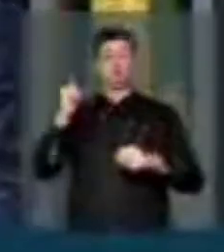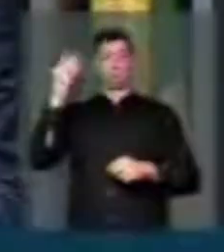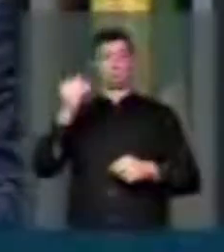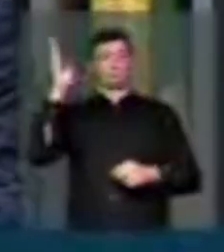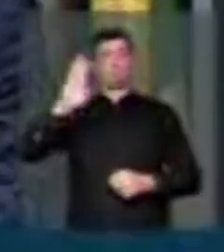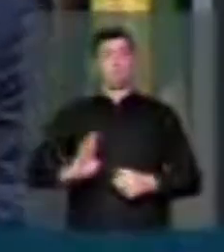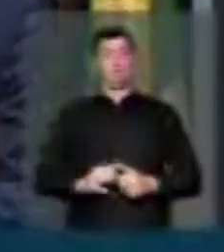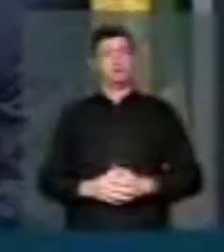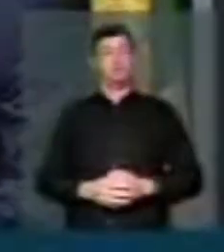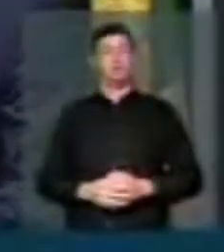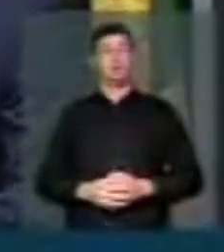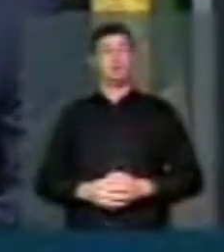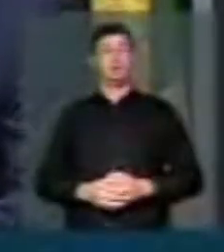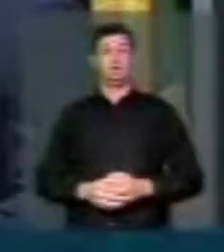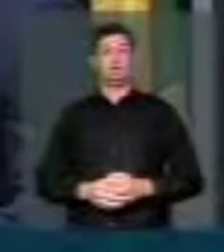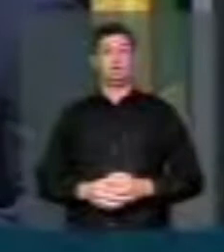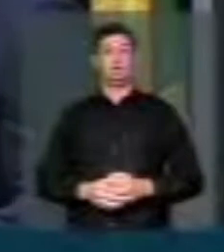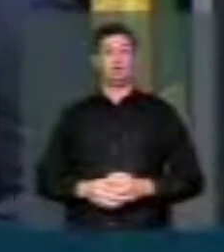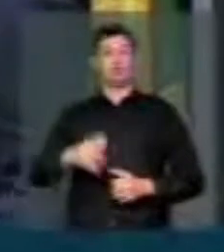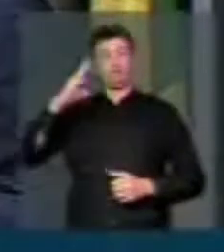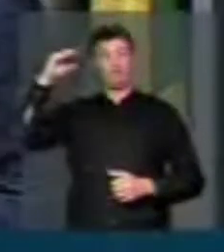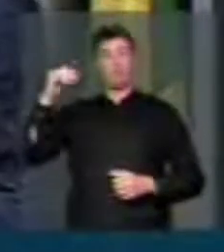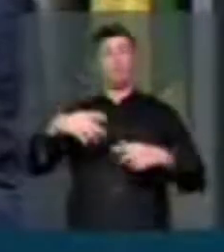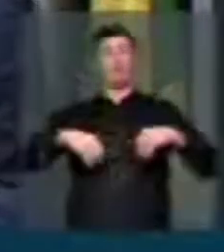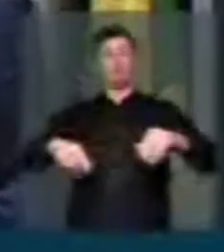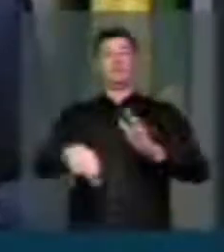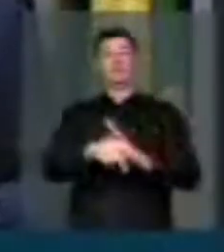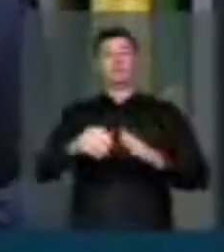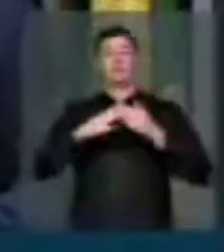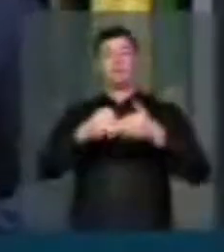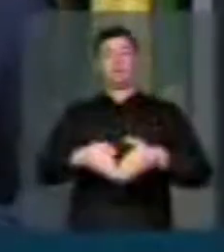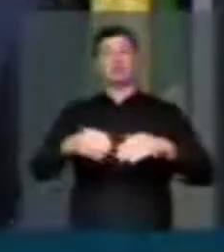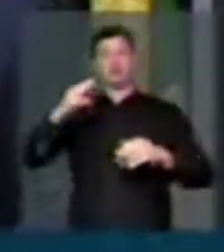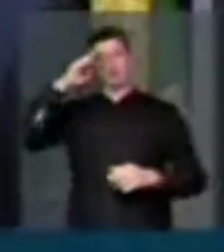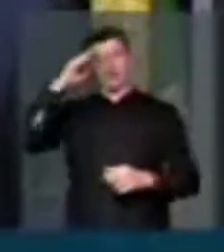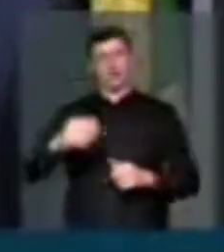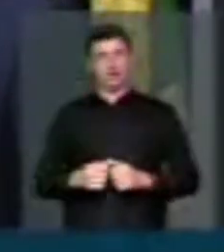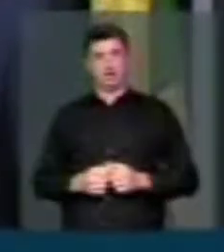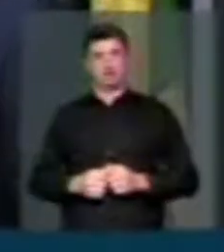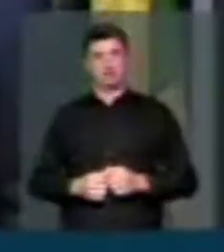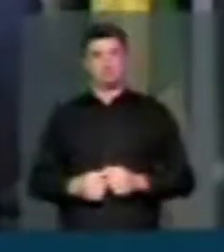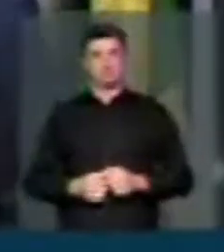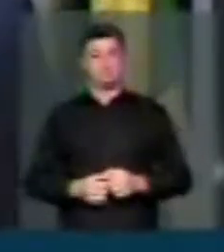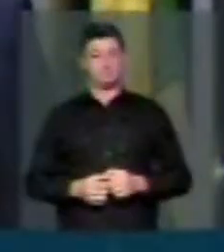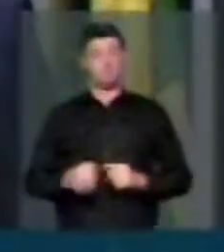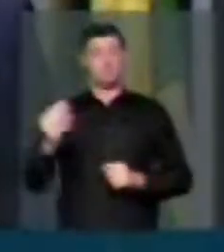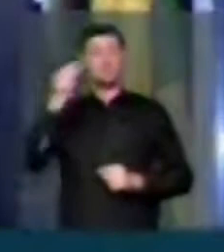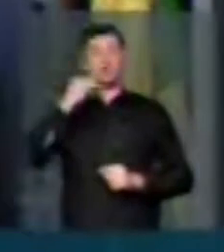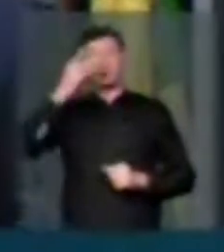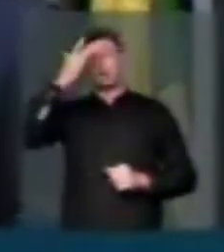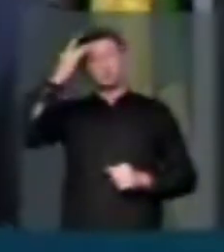Brasil. São os famosos terrenos de marinha. Milhões de brasileiros de todas as faixas de renda